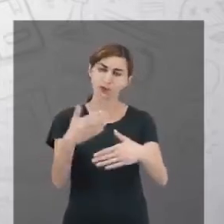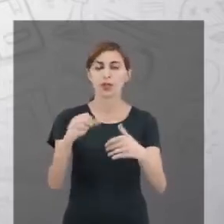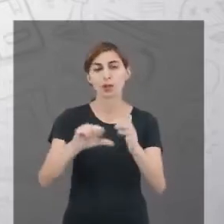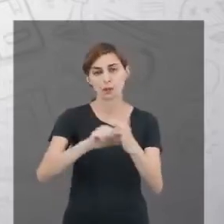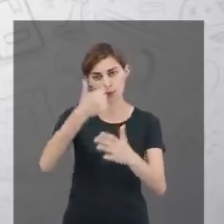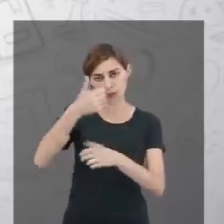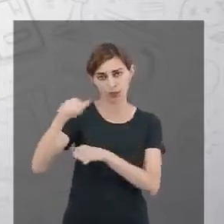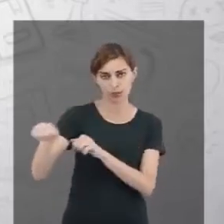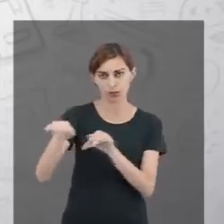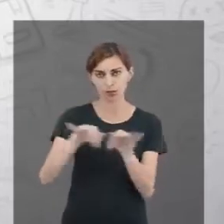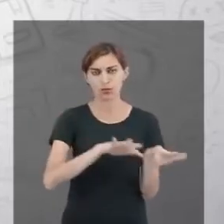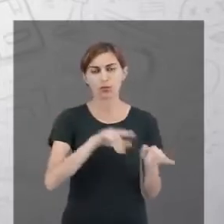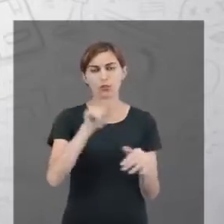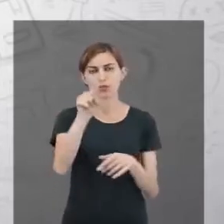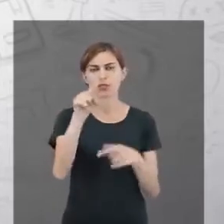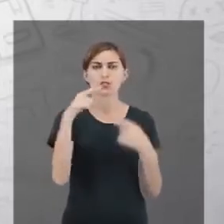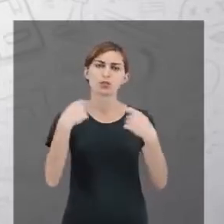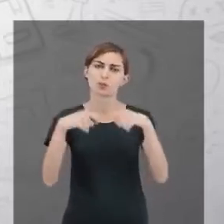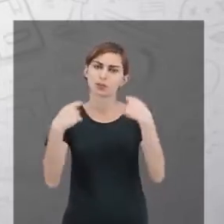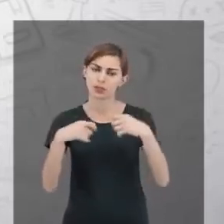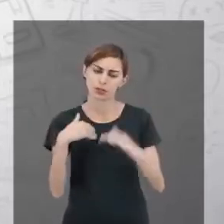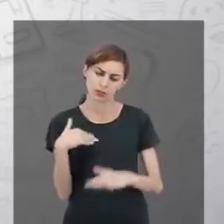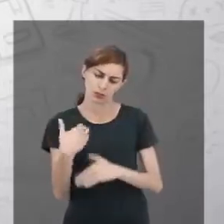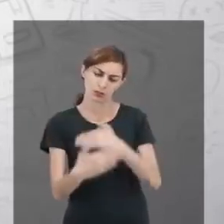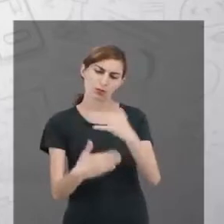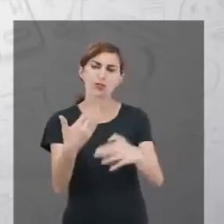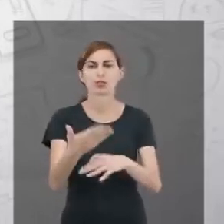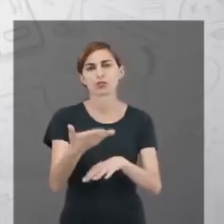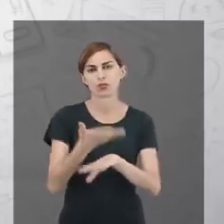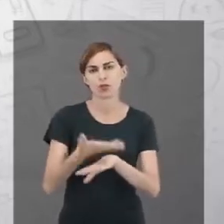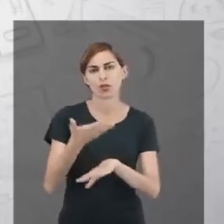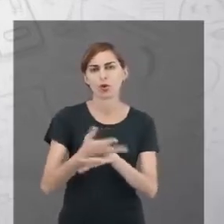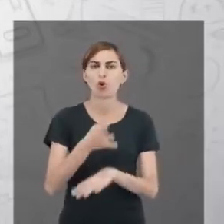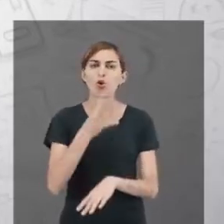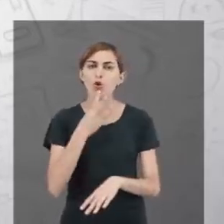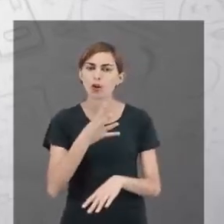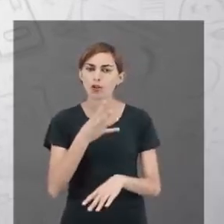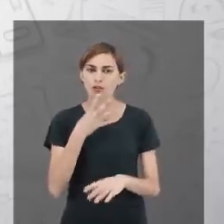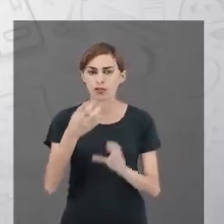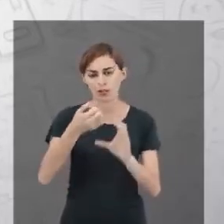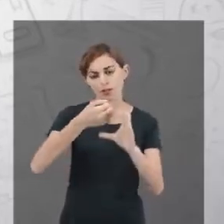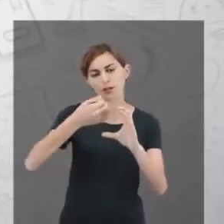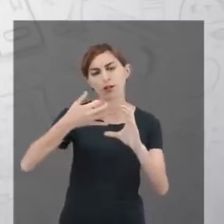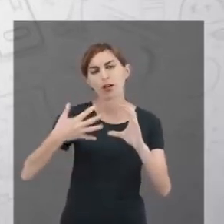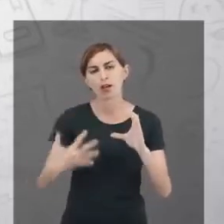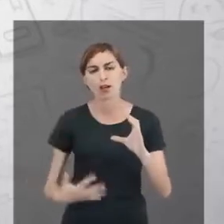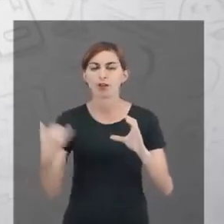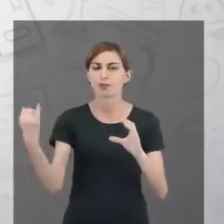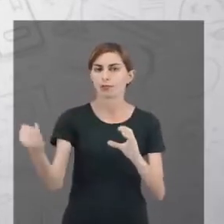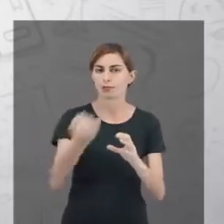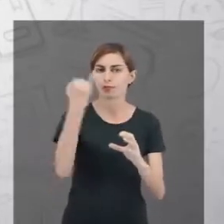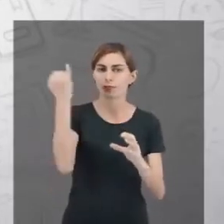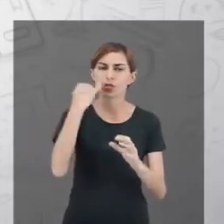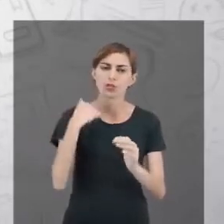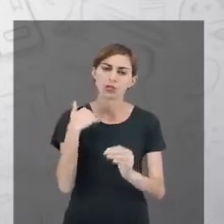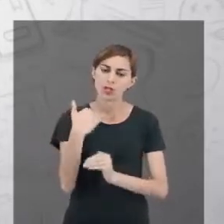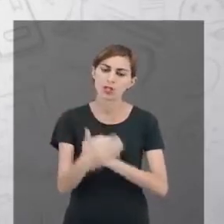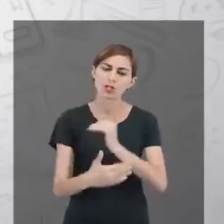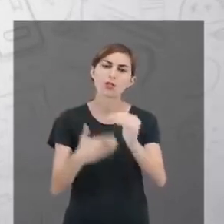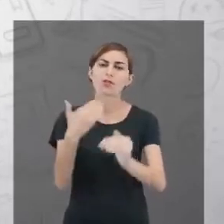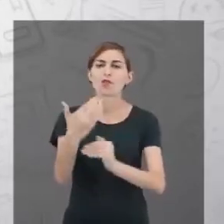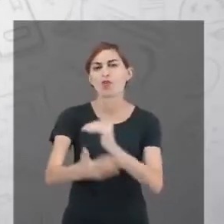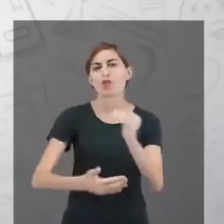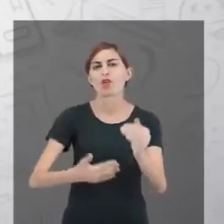semana, você precisa desenvolver a competência, conhecer as características e a importância de desenvolver